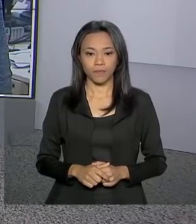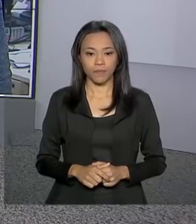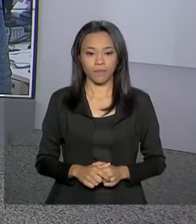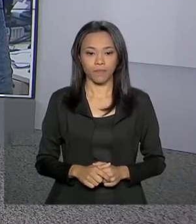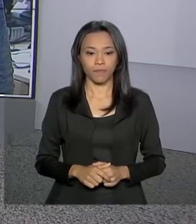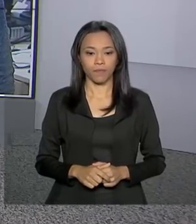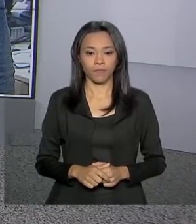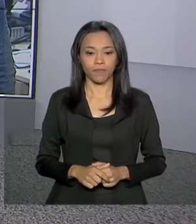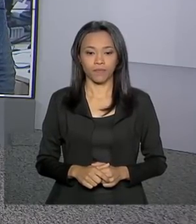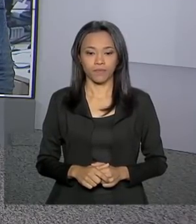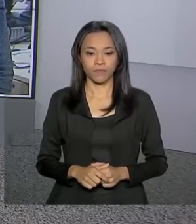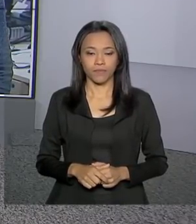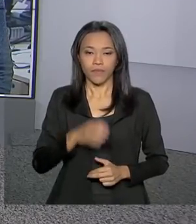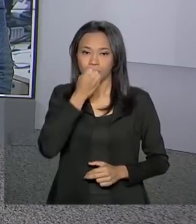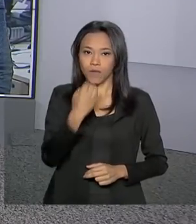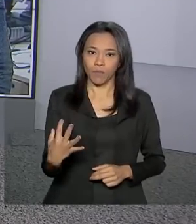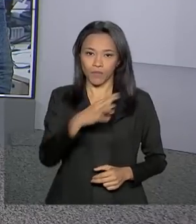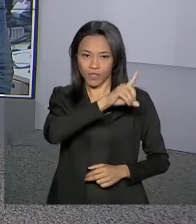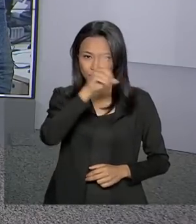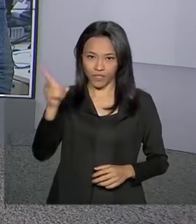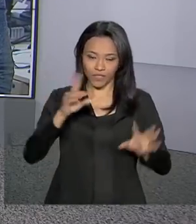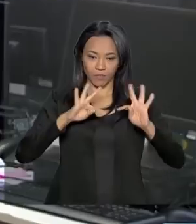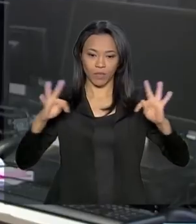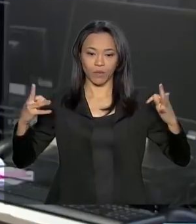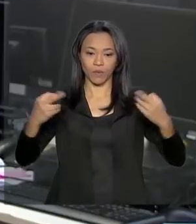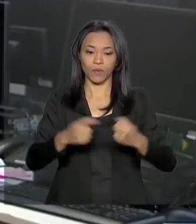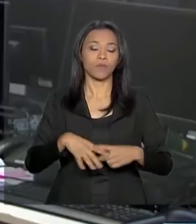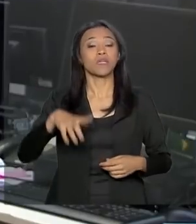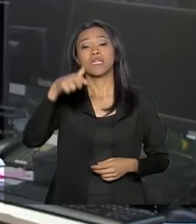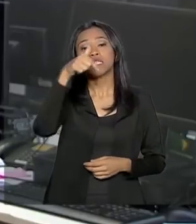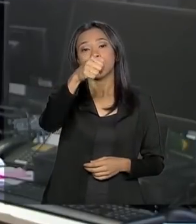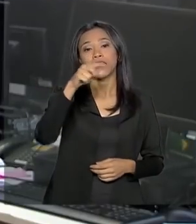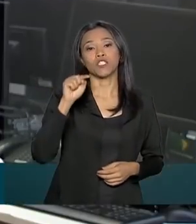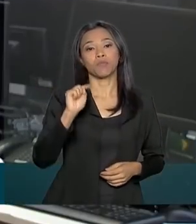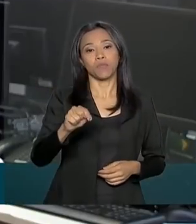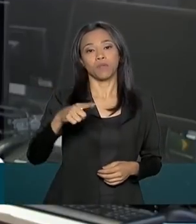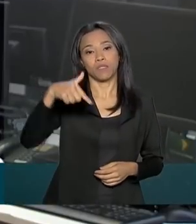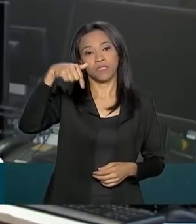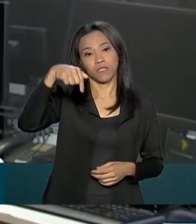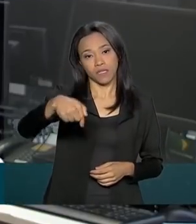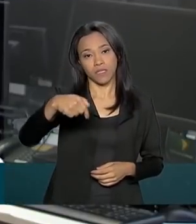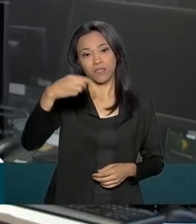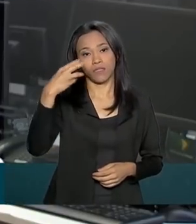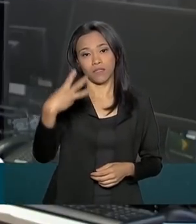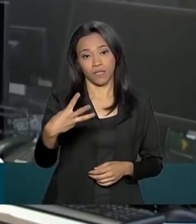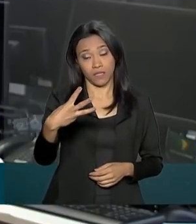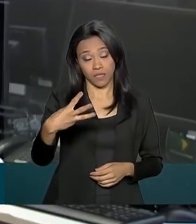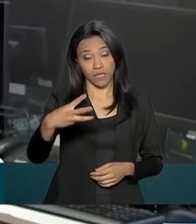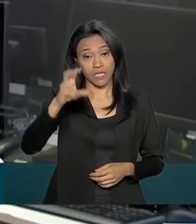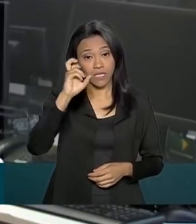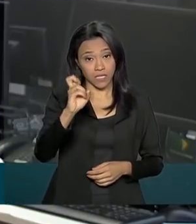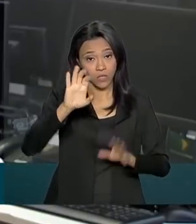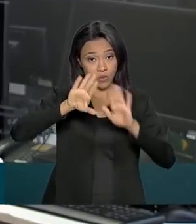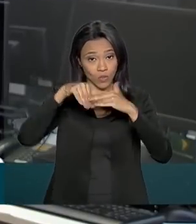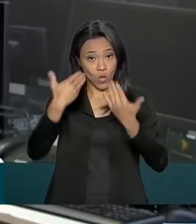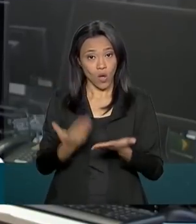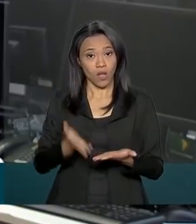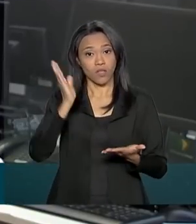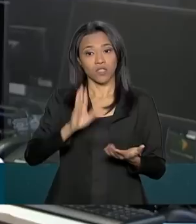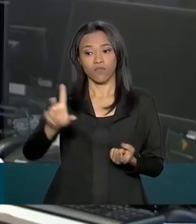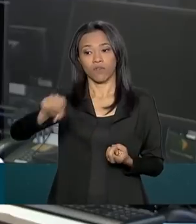Bom dia, Carla, bom dia para todo mundo. Ao todo, 7.735 escolas de todo o país foram